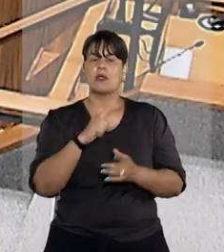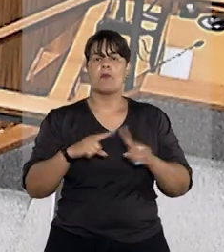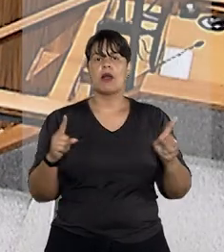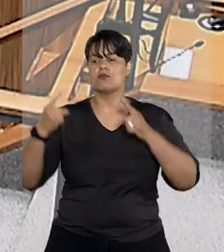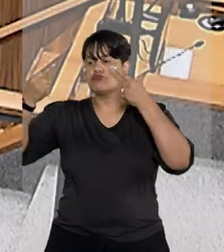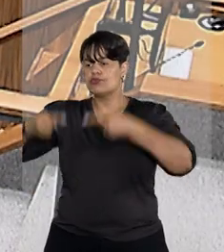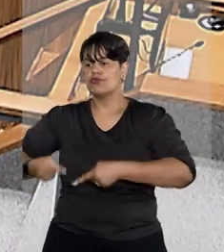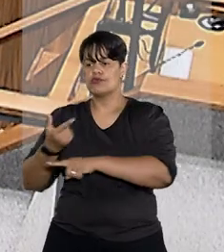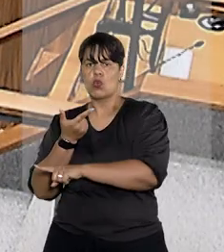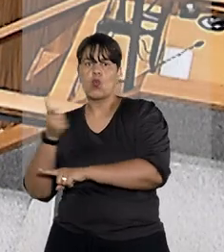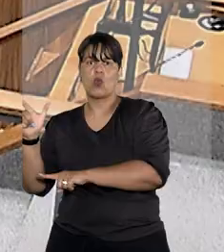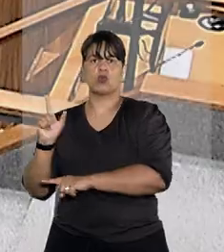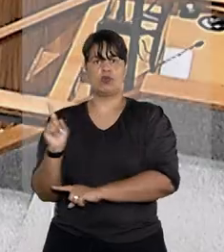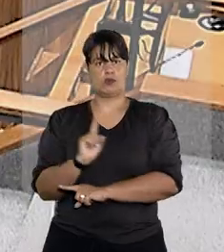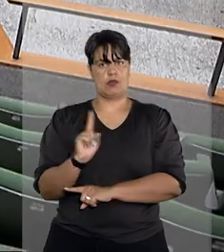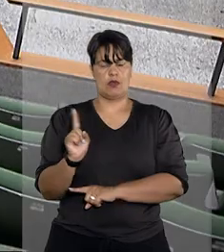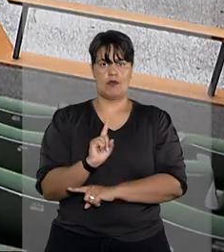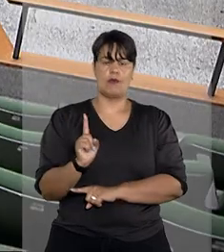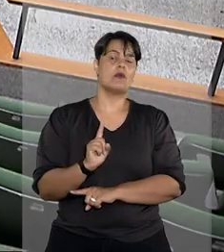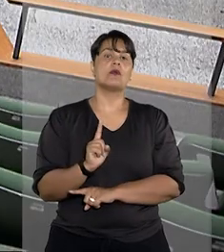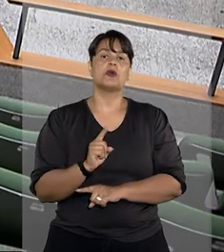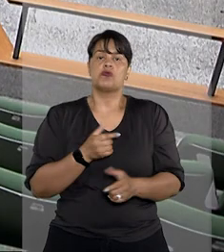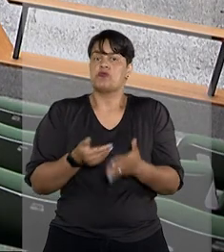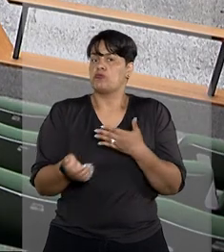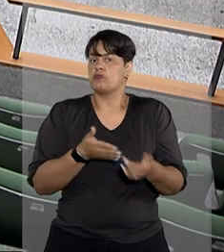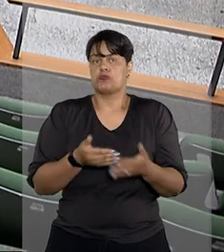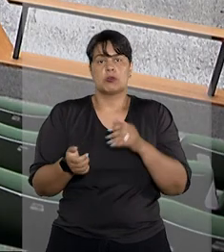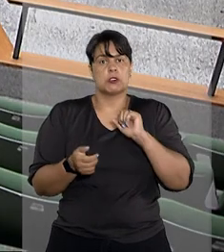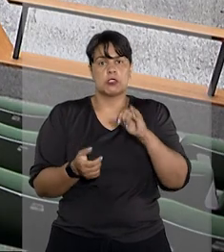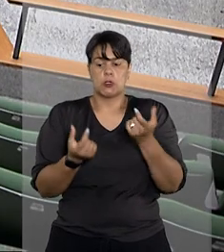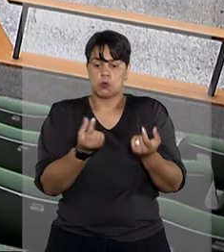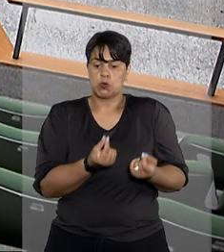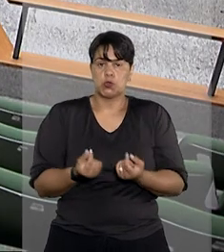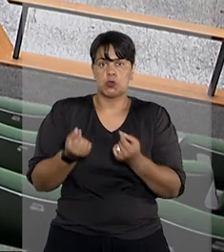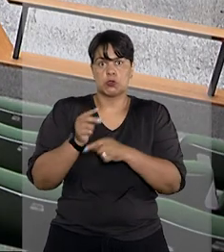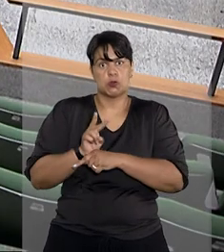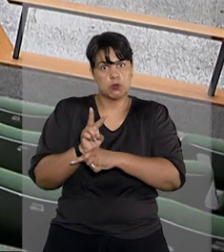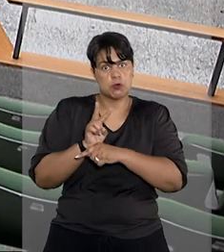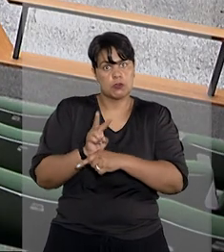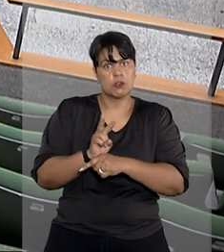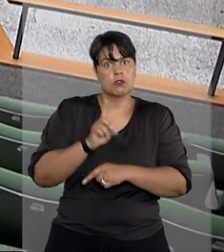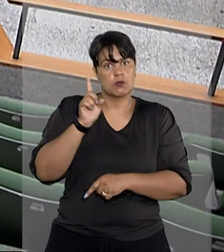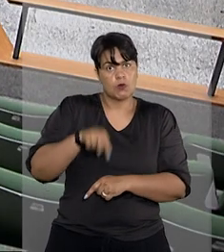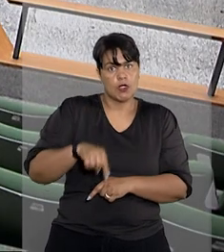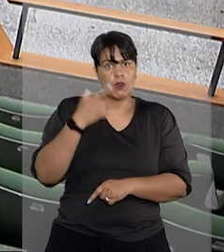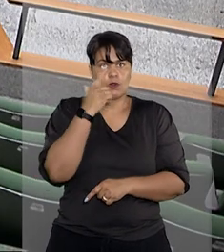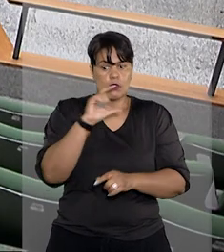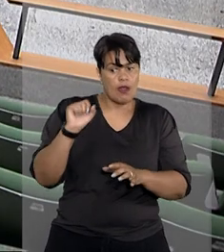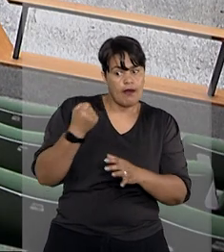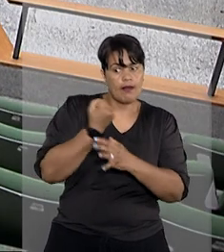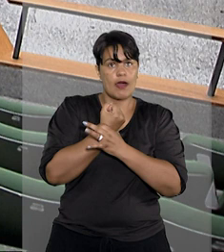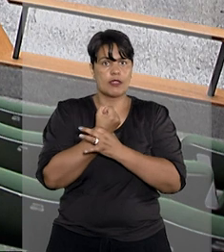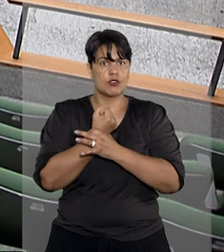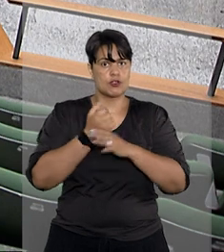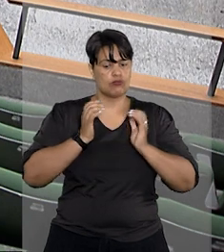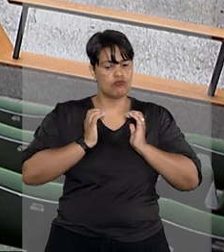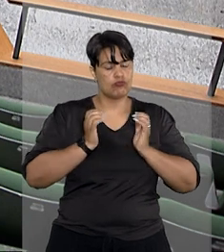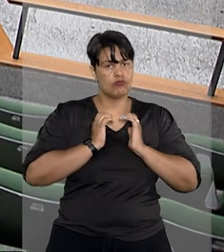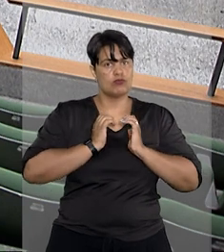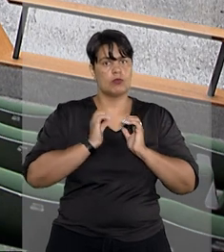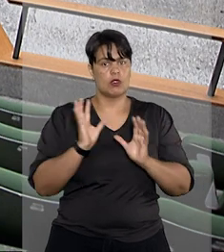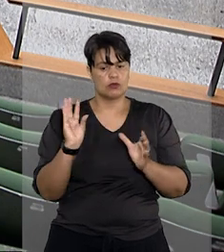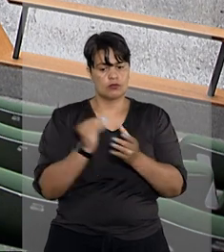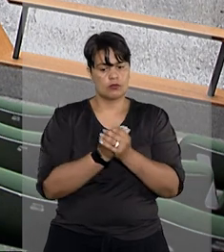quirografário do devedor em comum, independentemente de o crédito tributário estar ou não garantido por penhora nos